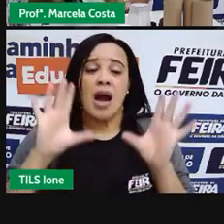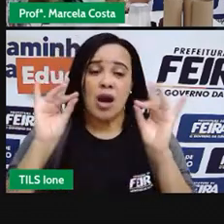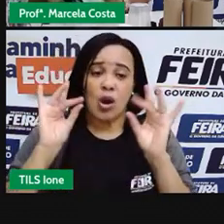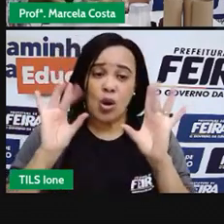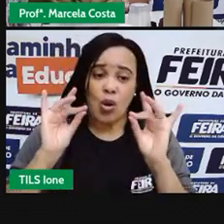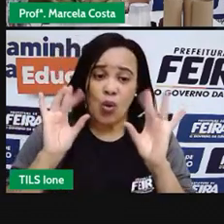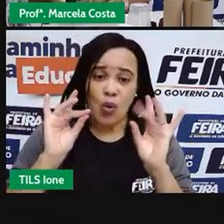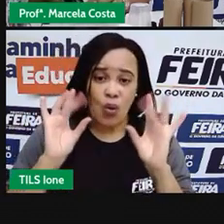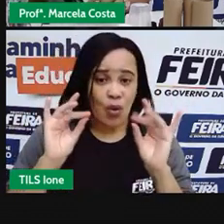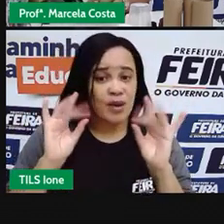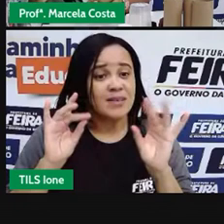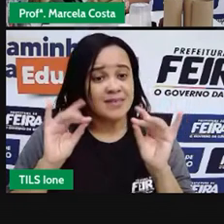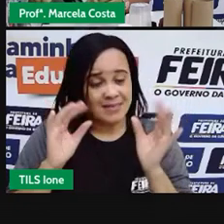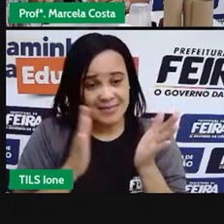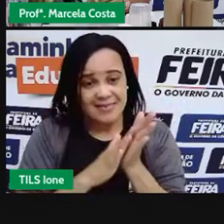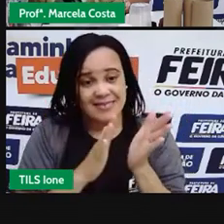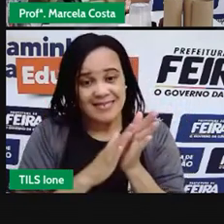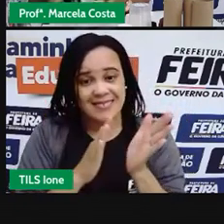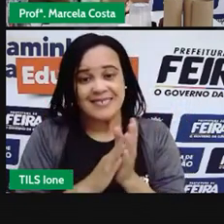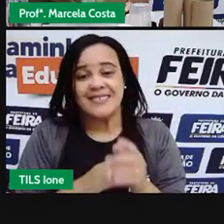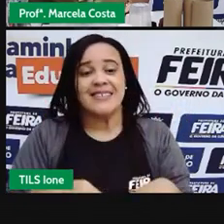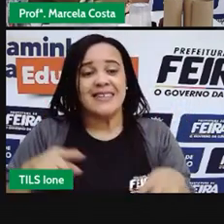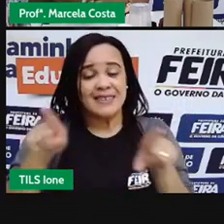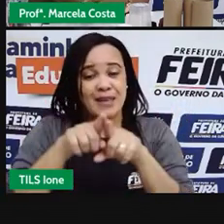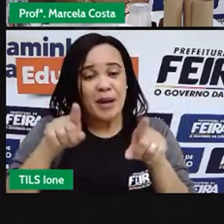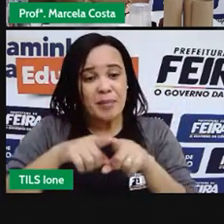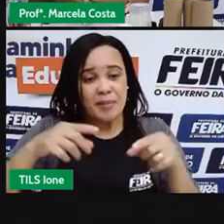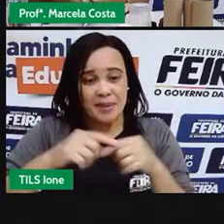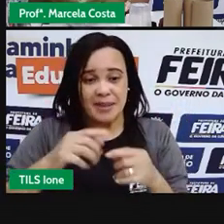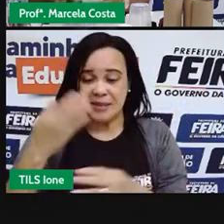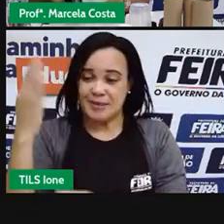né, num palito de churrasco, tá vendo?